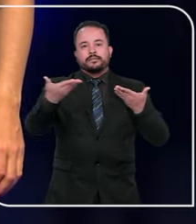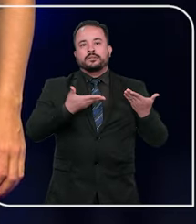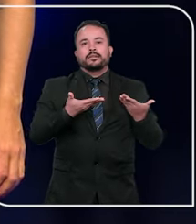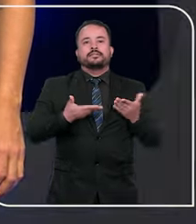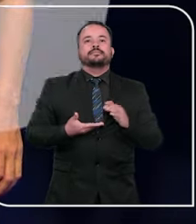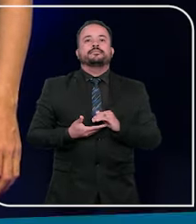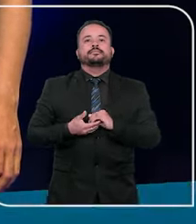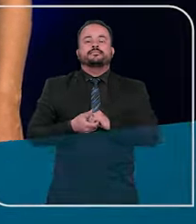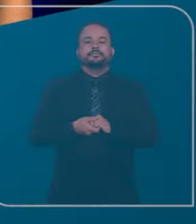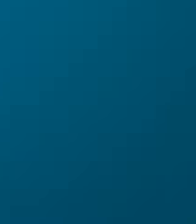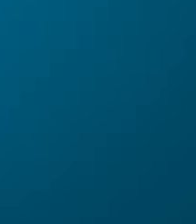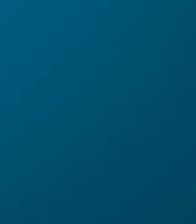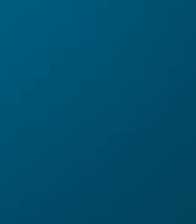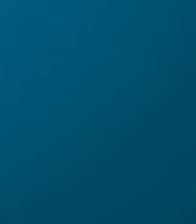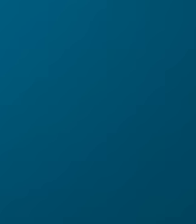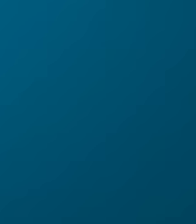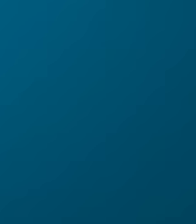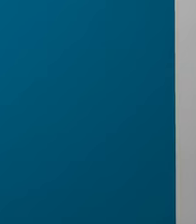é meu convidado.